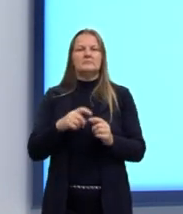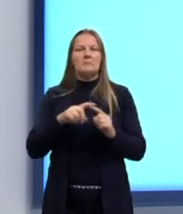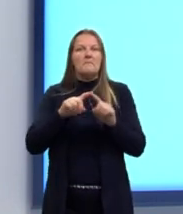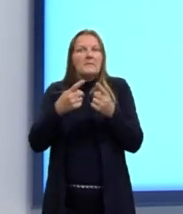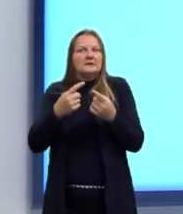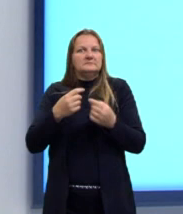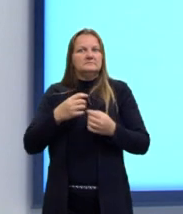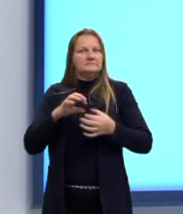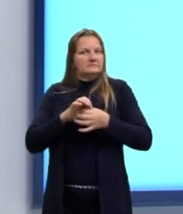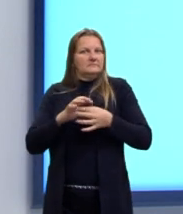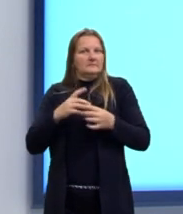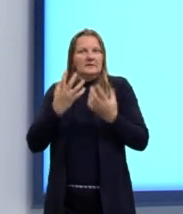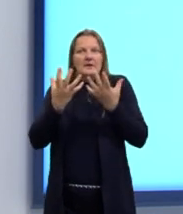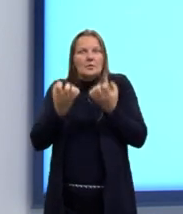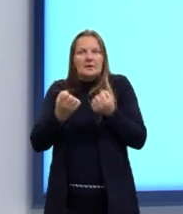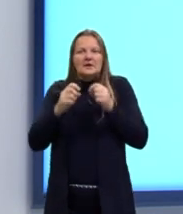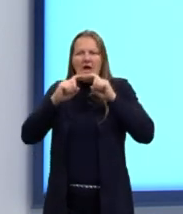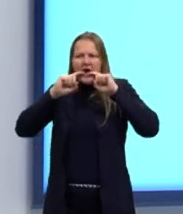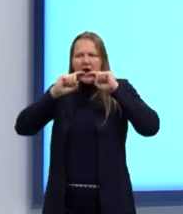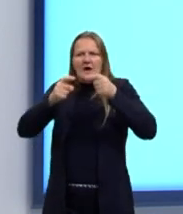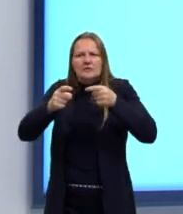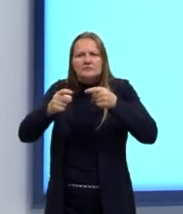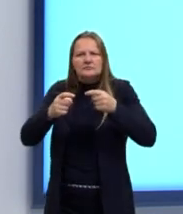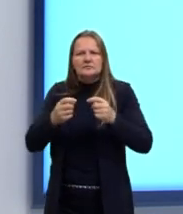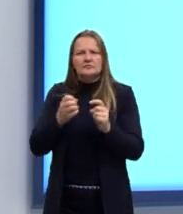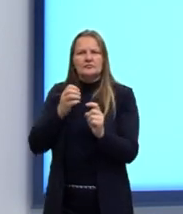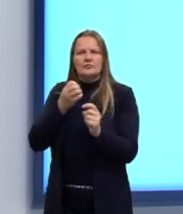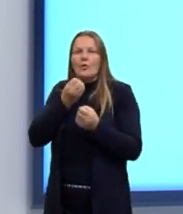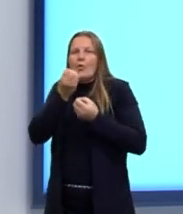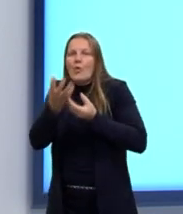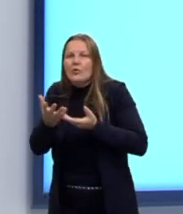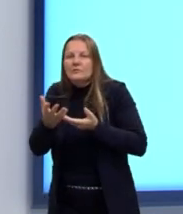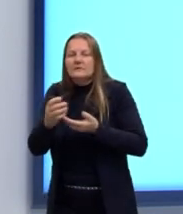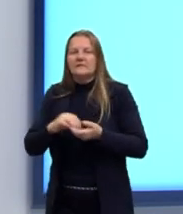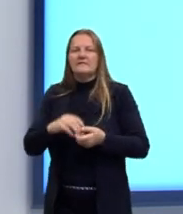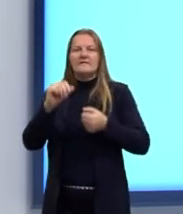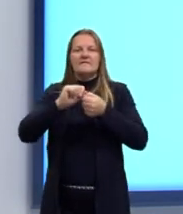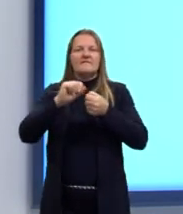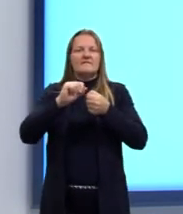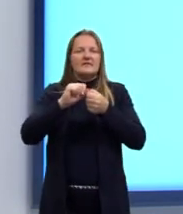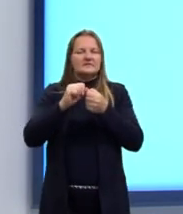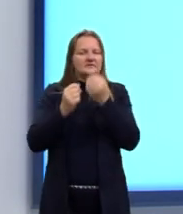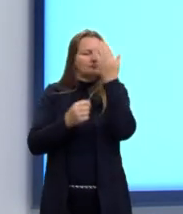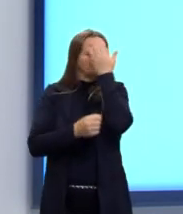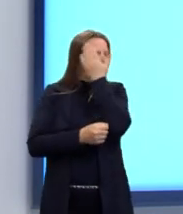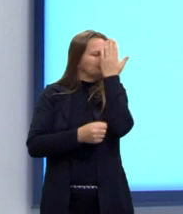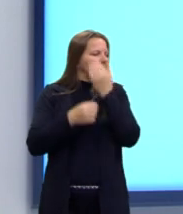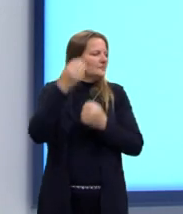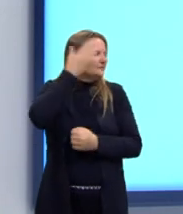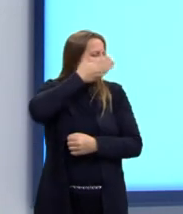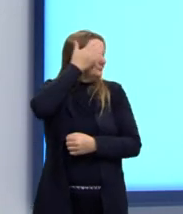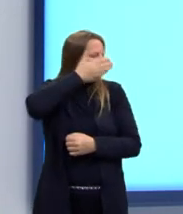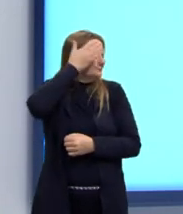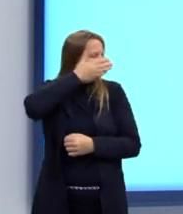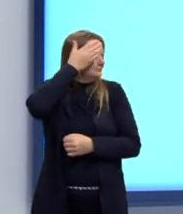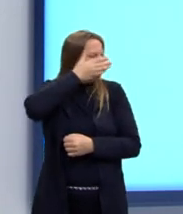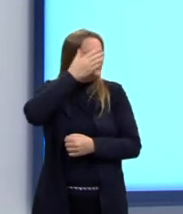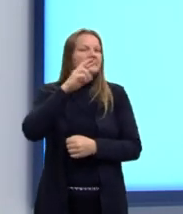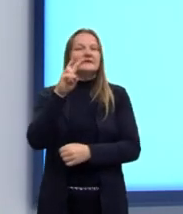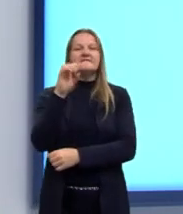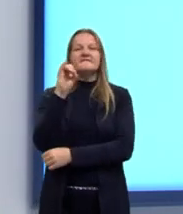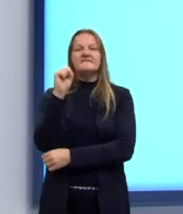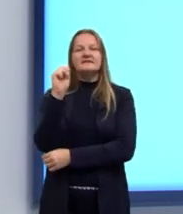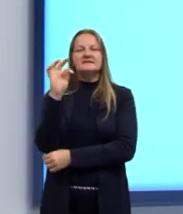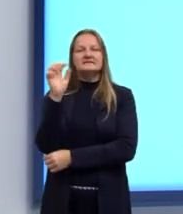A gente pode trocar esse não denunciá-lo também por fazer vista grossa. Então, ali